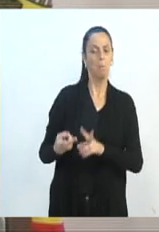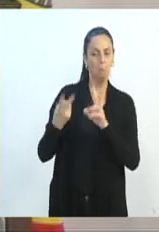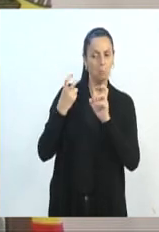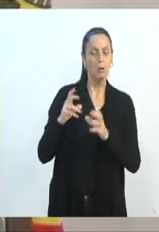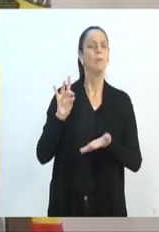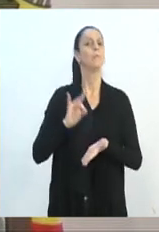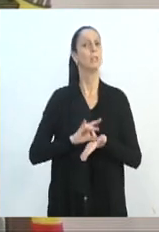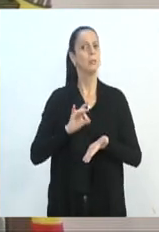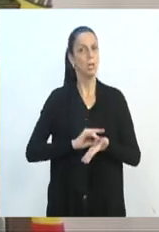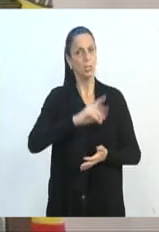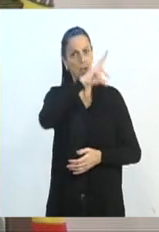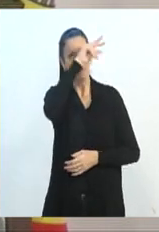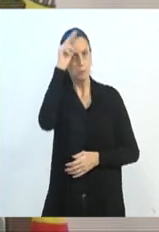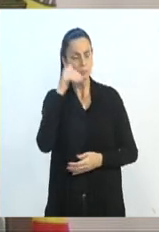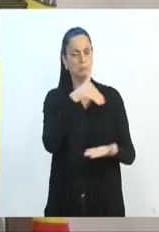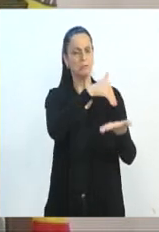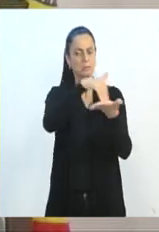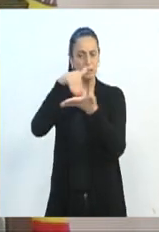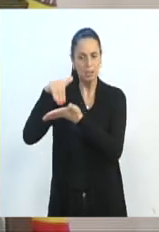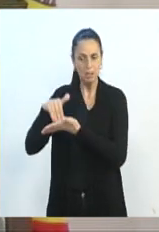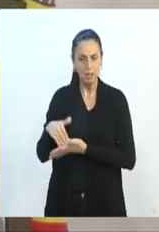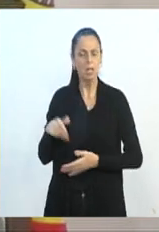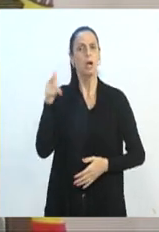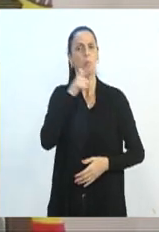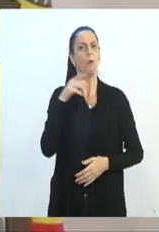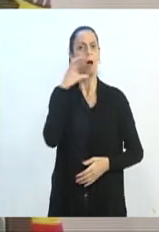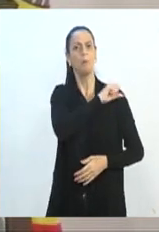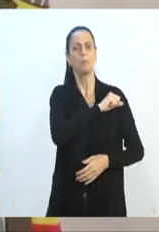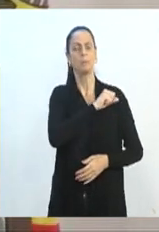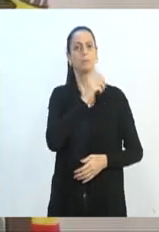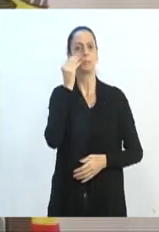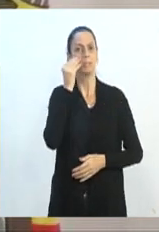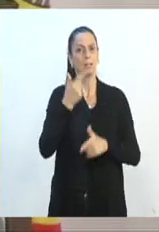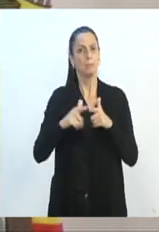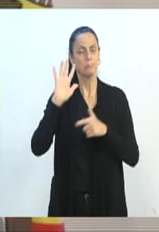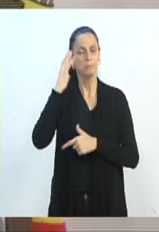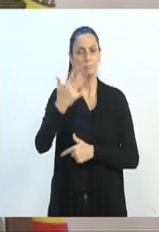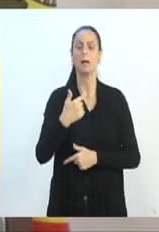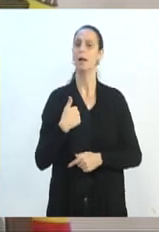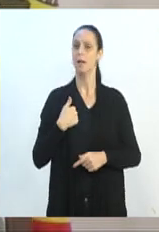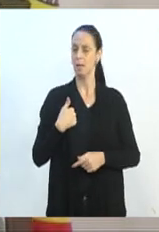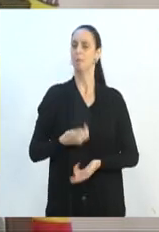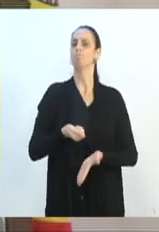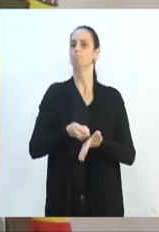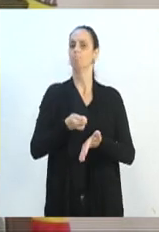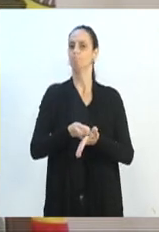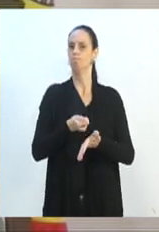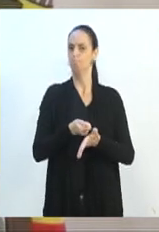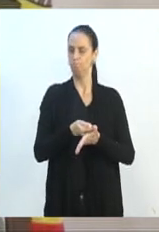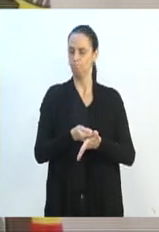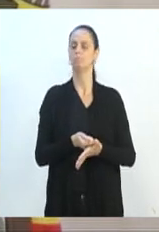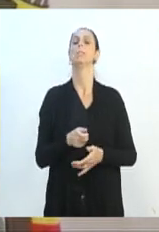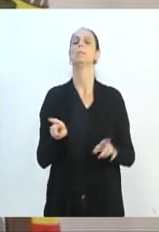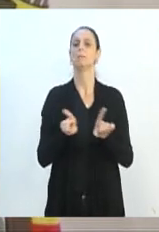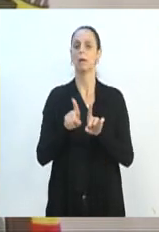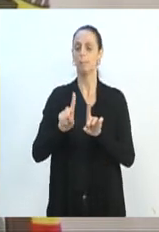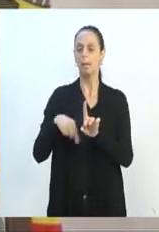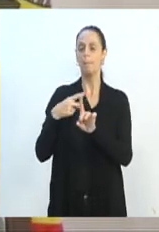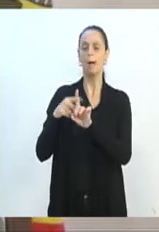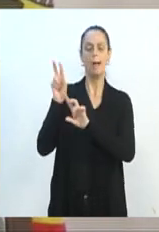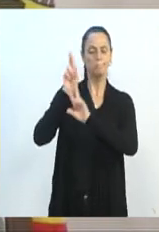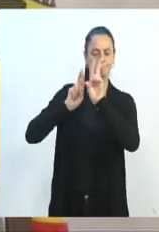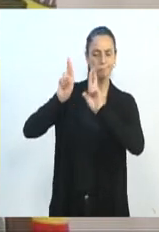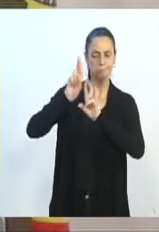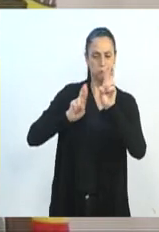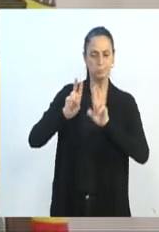possibilidades que as secretarias aqui do município têm, então, parabéns. E vou continuar cobrando, vou continuar fiscalizando, como muitos dos senhores vereadores vêm fazendo também. Toda